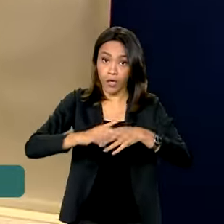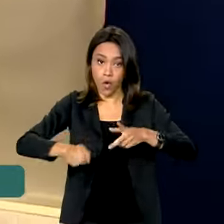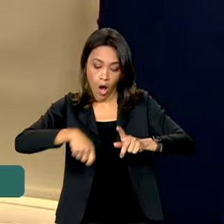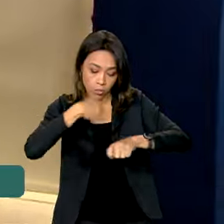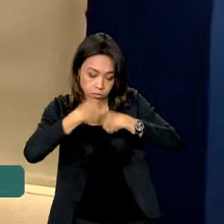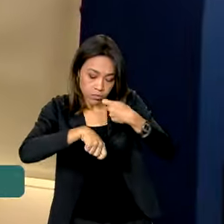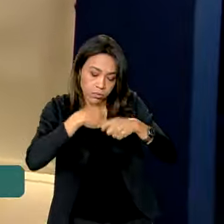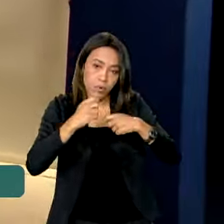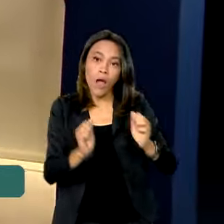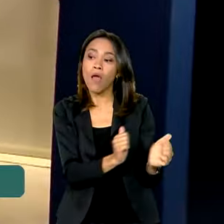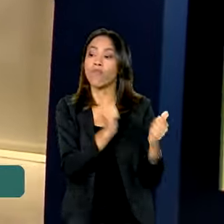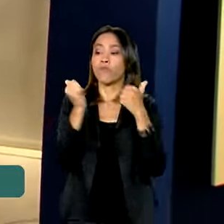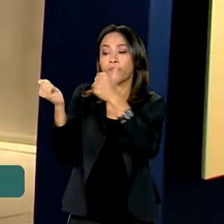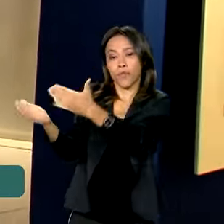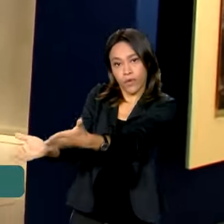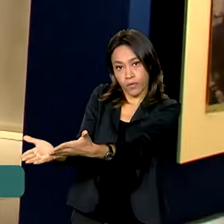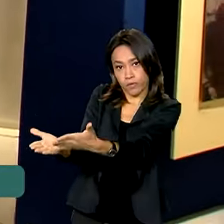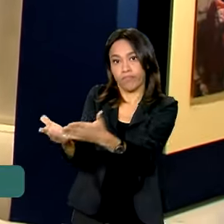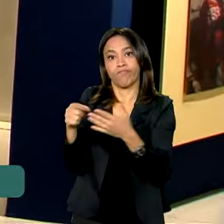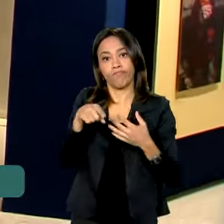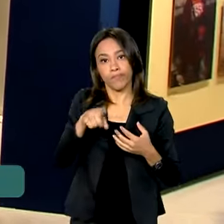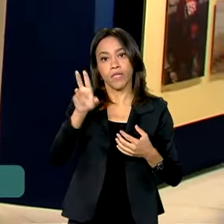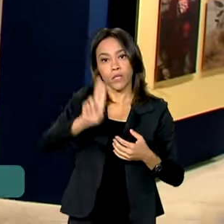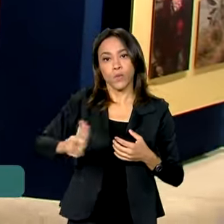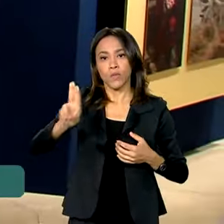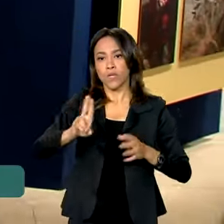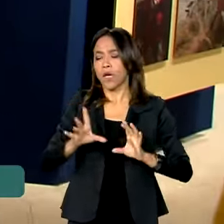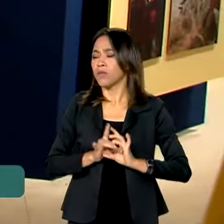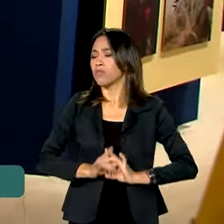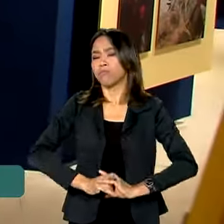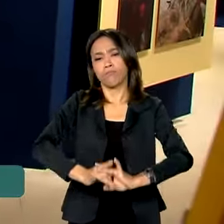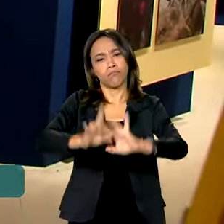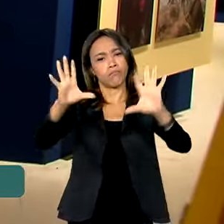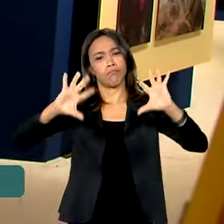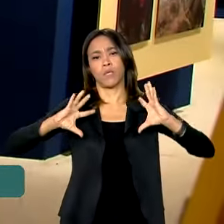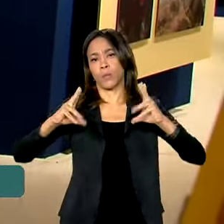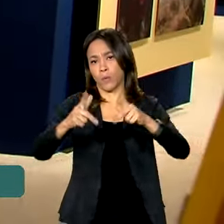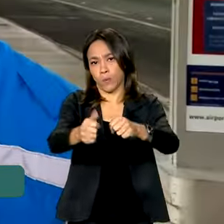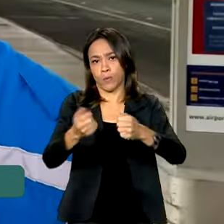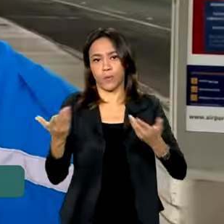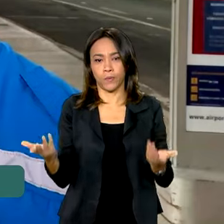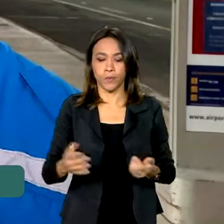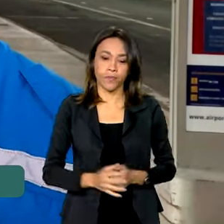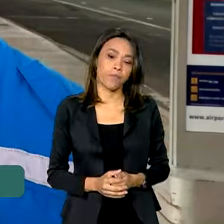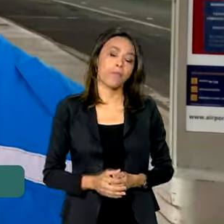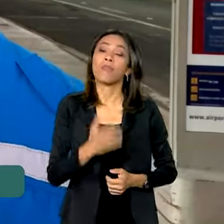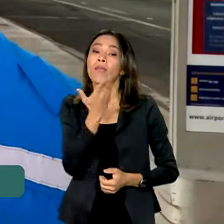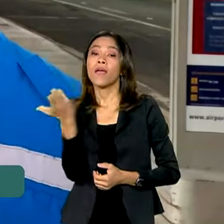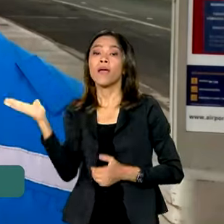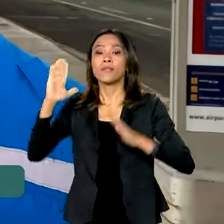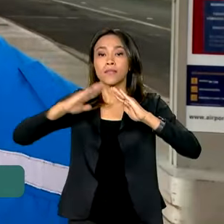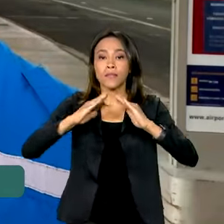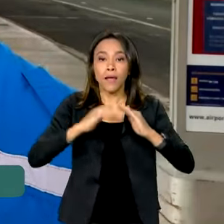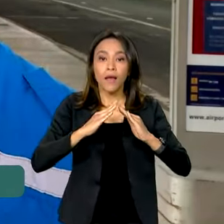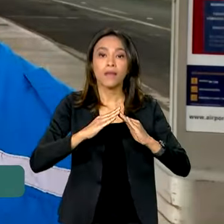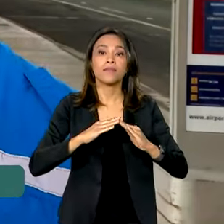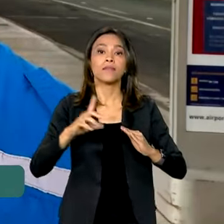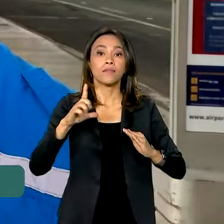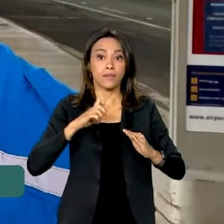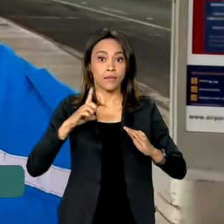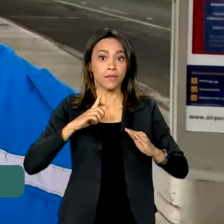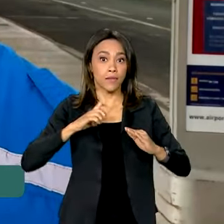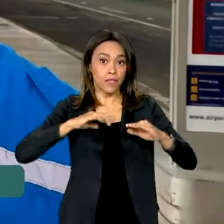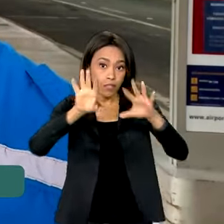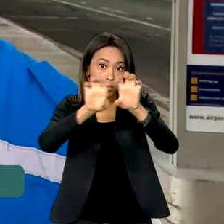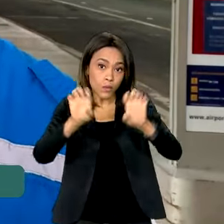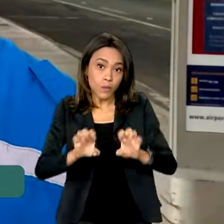montados do lado de fora para serem usados de forma coletiva. Essas casas, elas não vêm acompanhadas dessa estrutura,